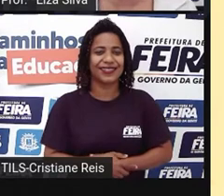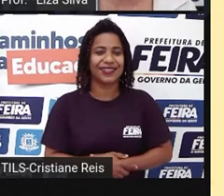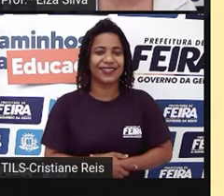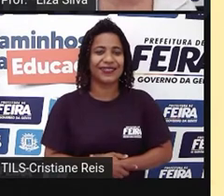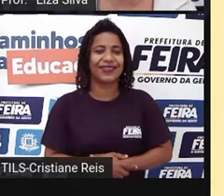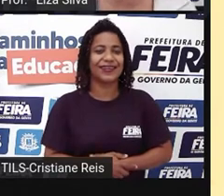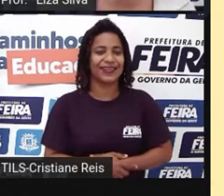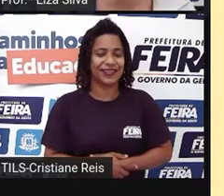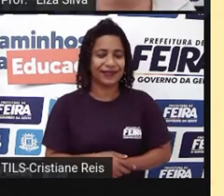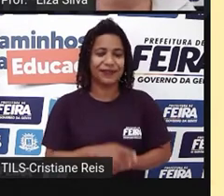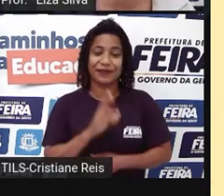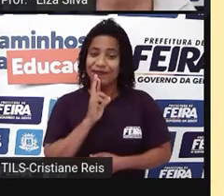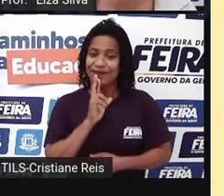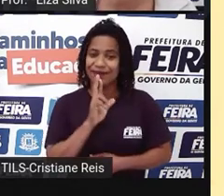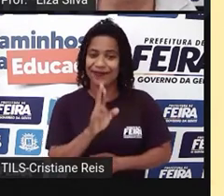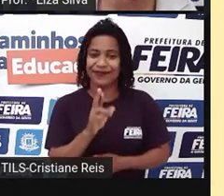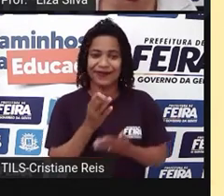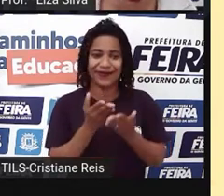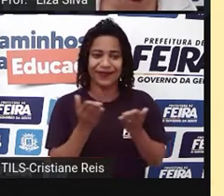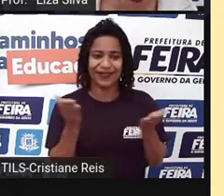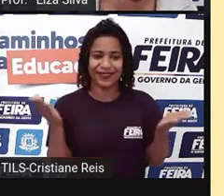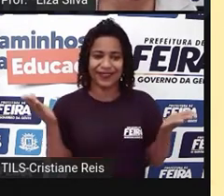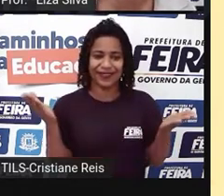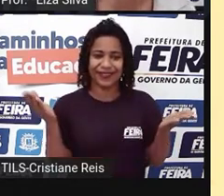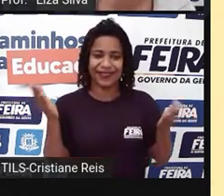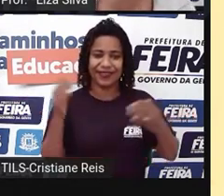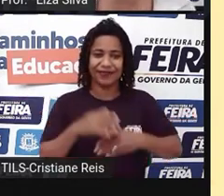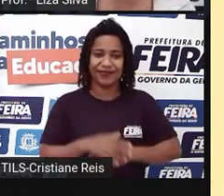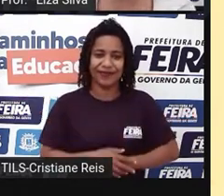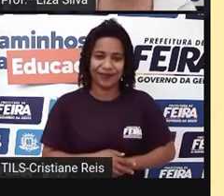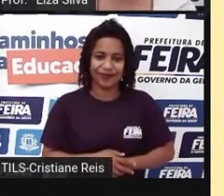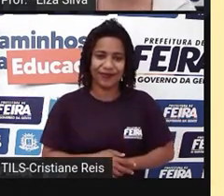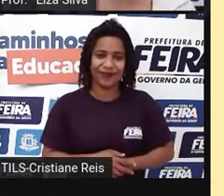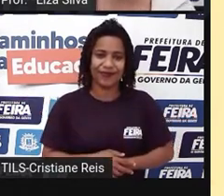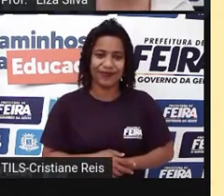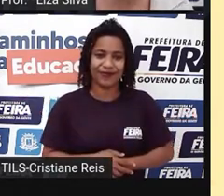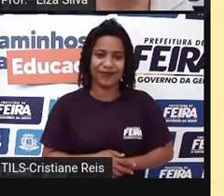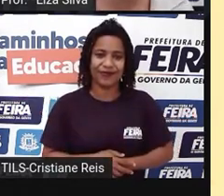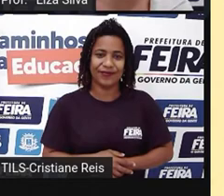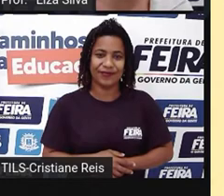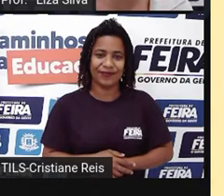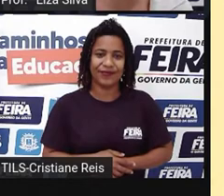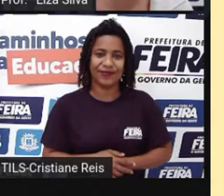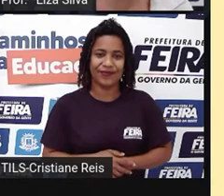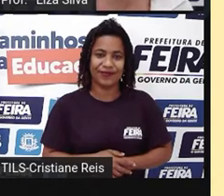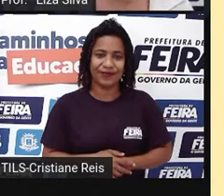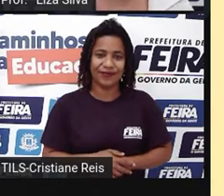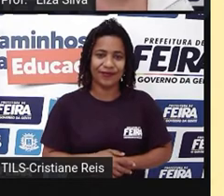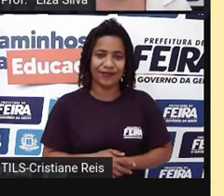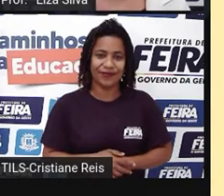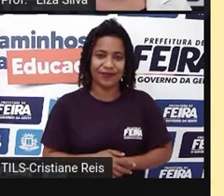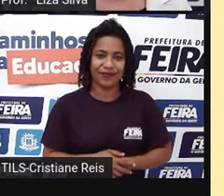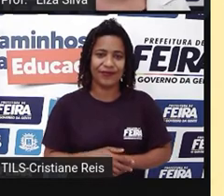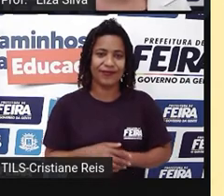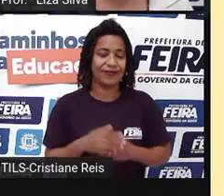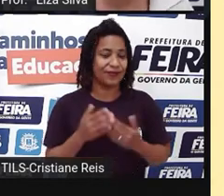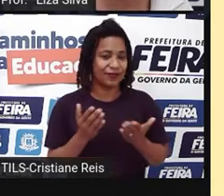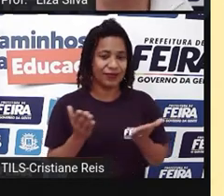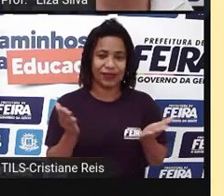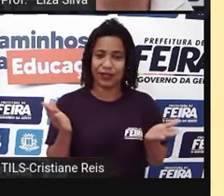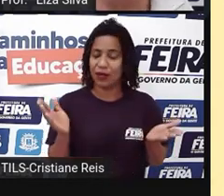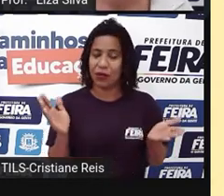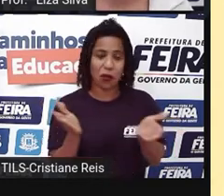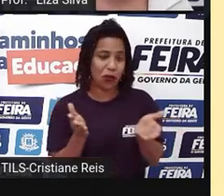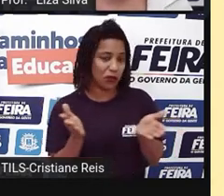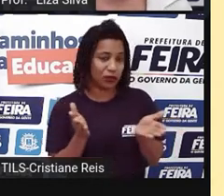I am fine. Thank you. Então, é claro que a gente não vai chegar na entrevista de emprego dizendo I am not fine. Eu não estou bem